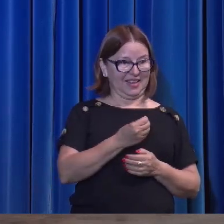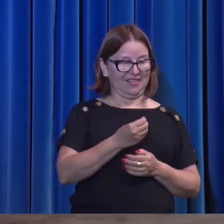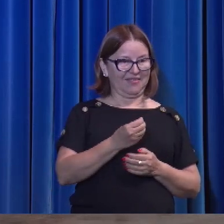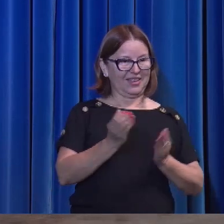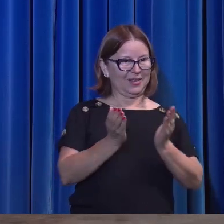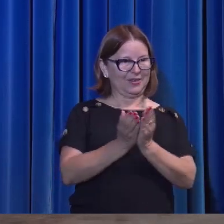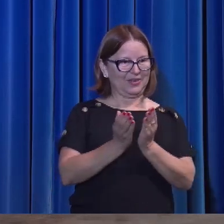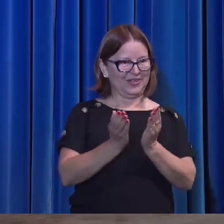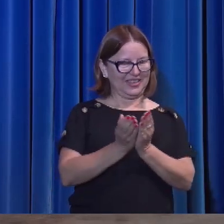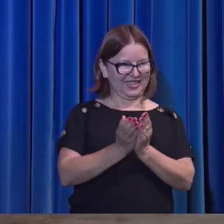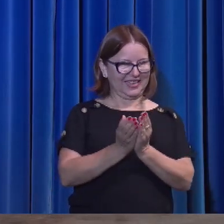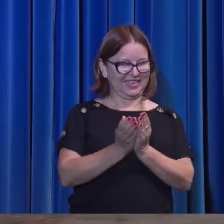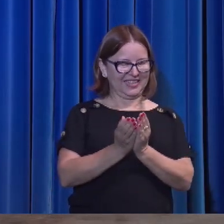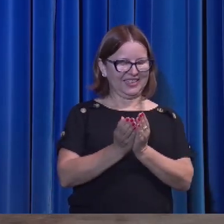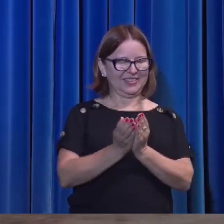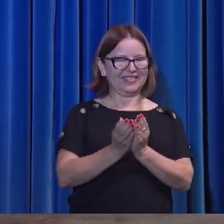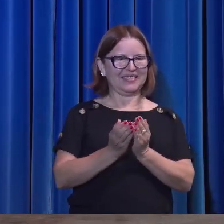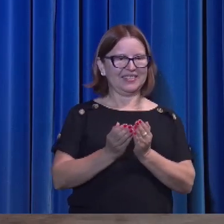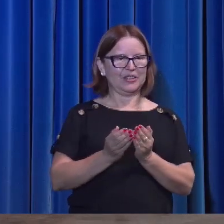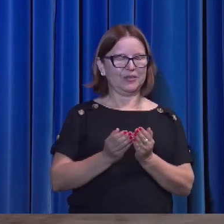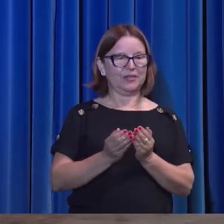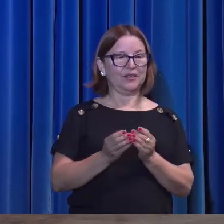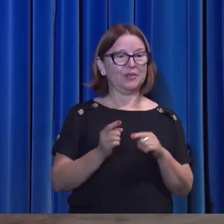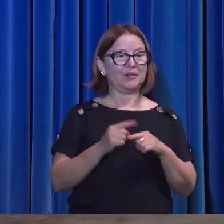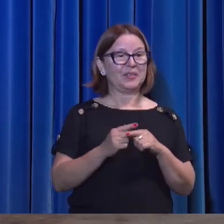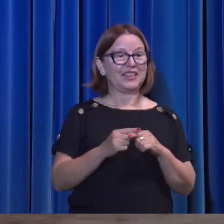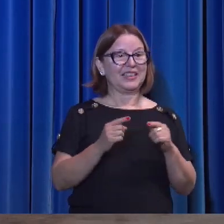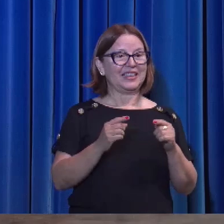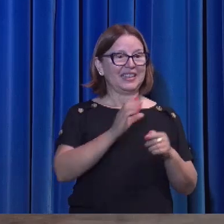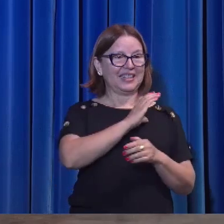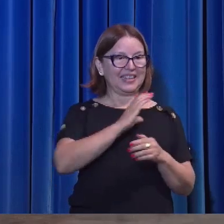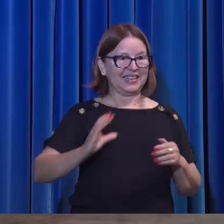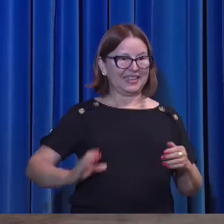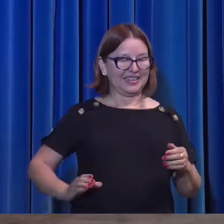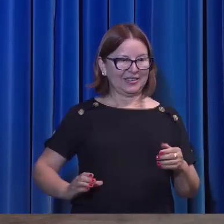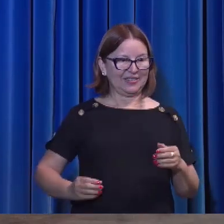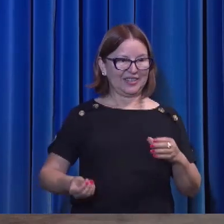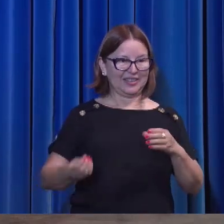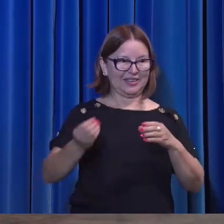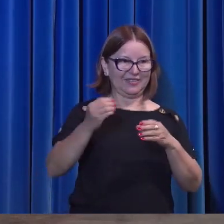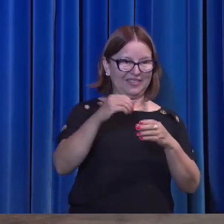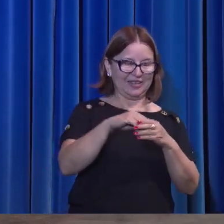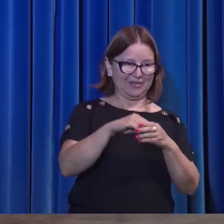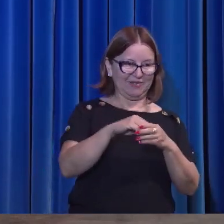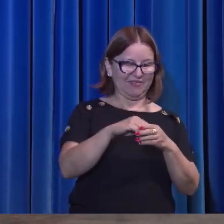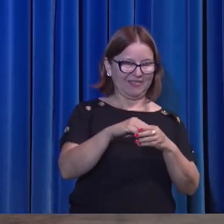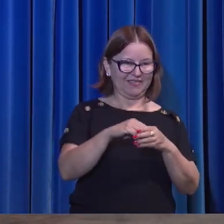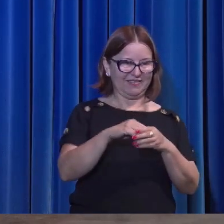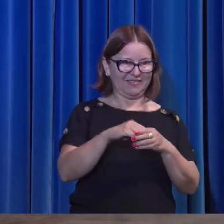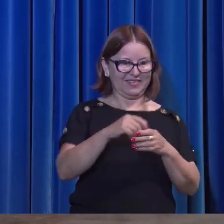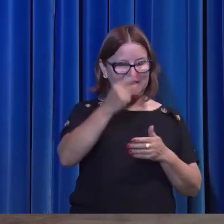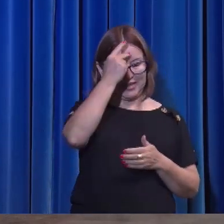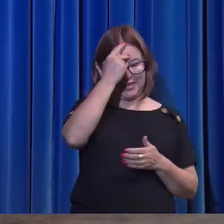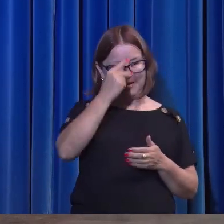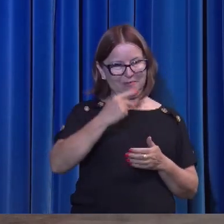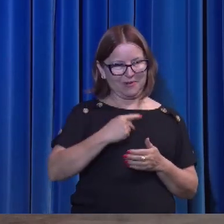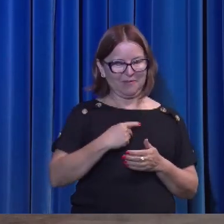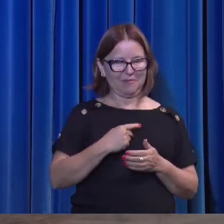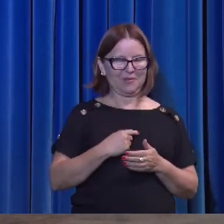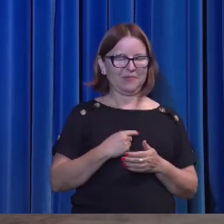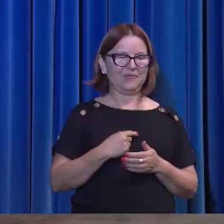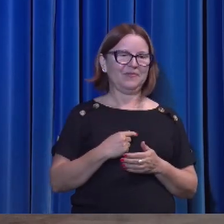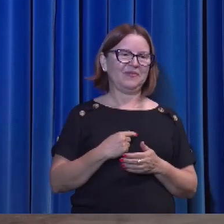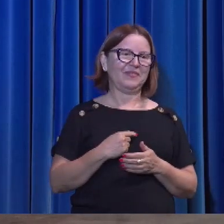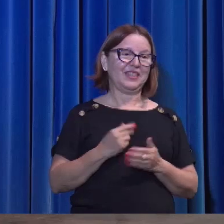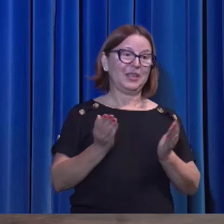O crente está em Cristo, pois Cristo o atraiu a ele mesmo, de tal modo que o crente está diante de